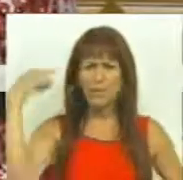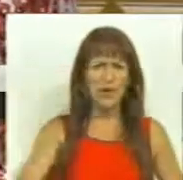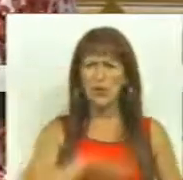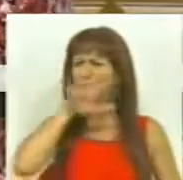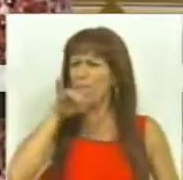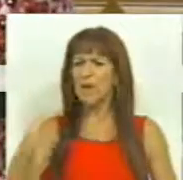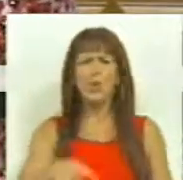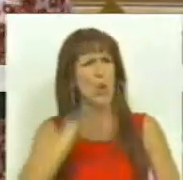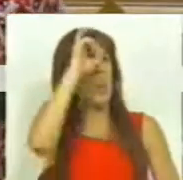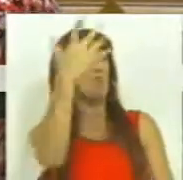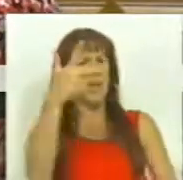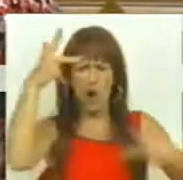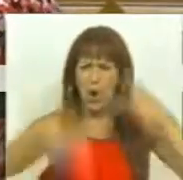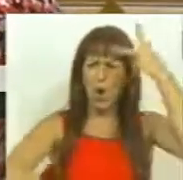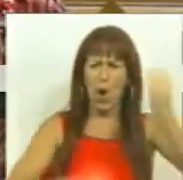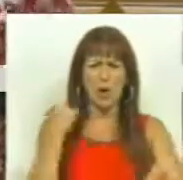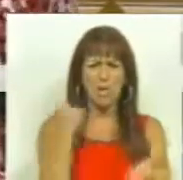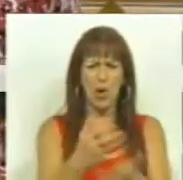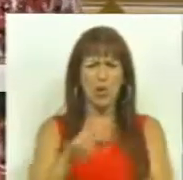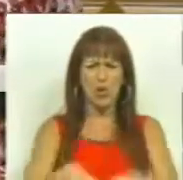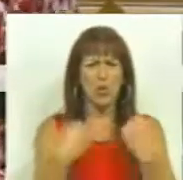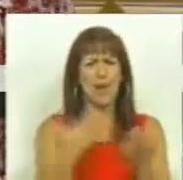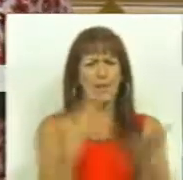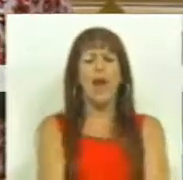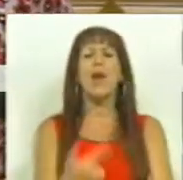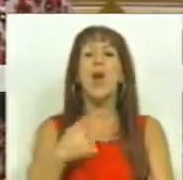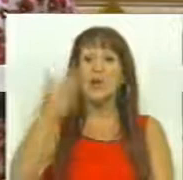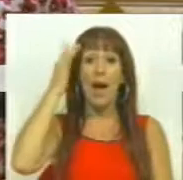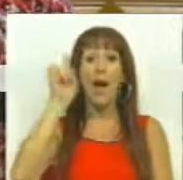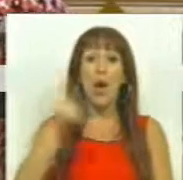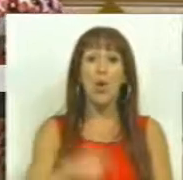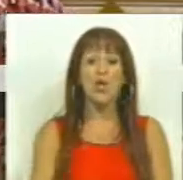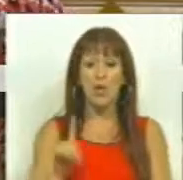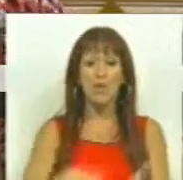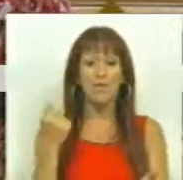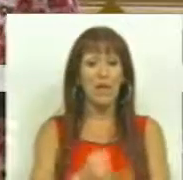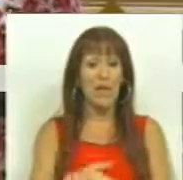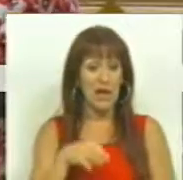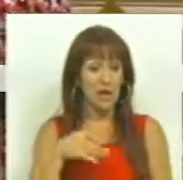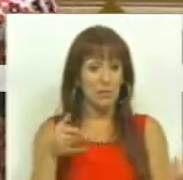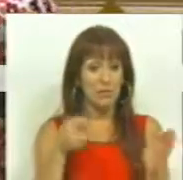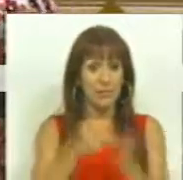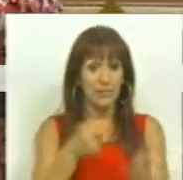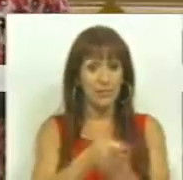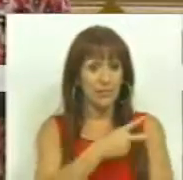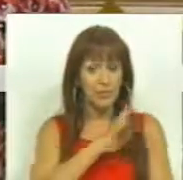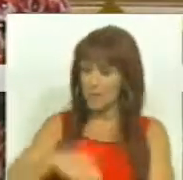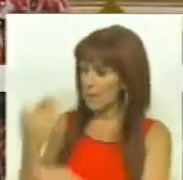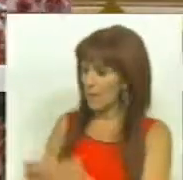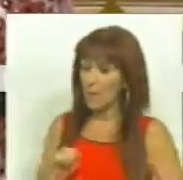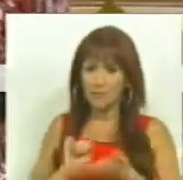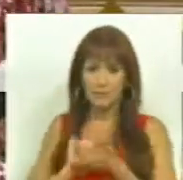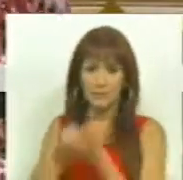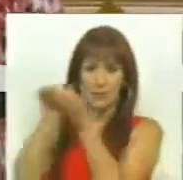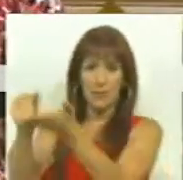das famílias, este Governo corta no apoio social. E o que nós entendemos é que o fim das propinas, o reforço das bolsas, é o